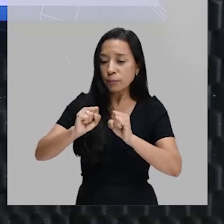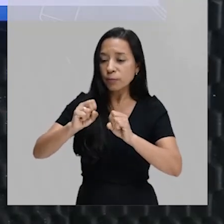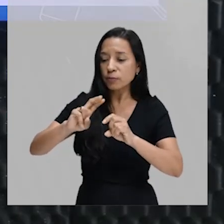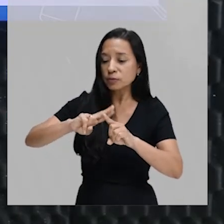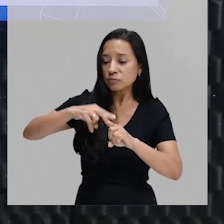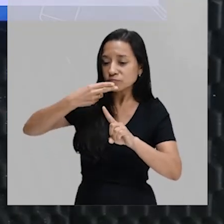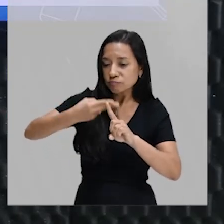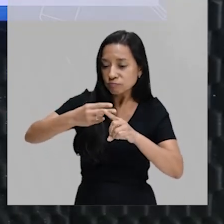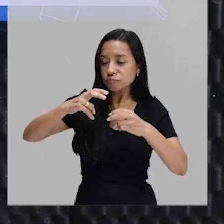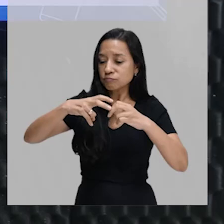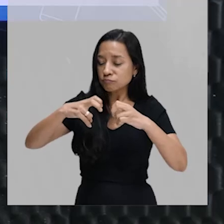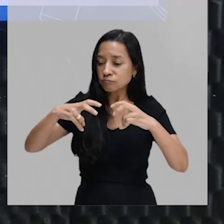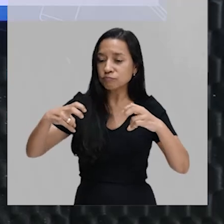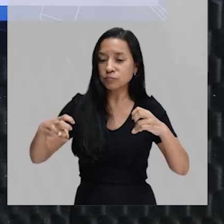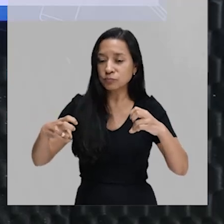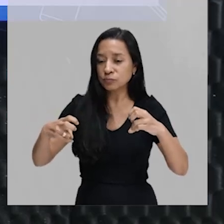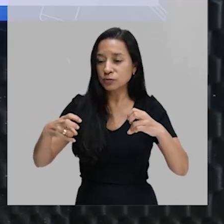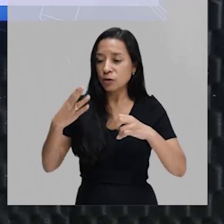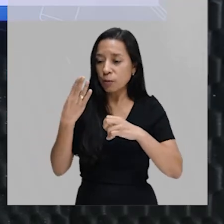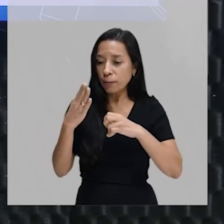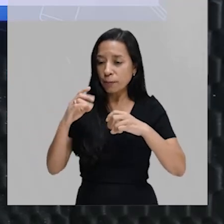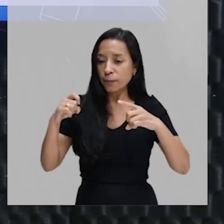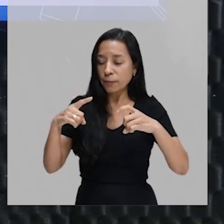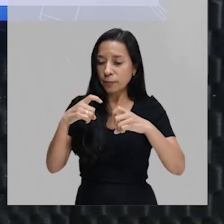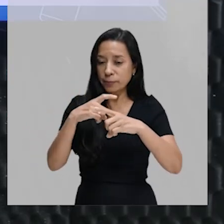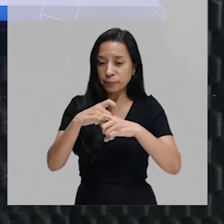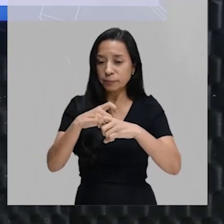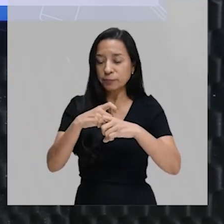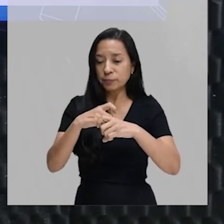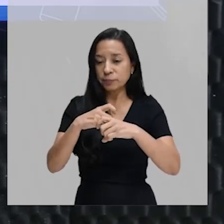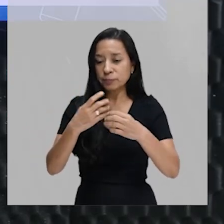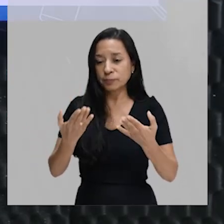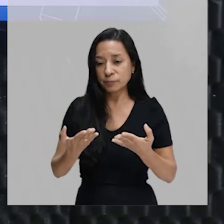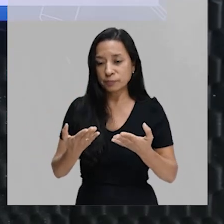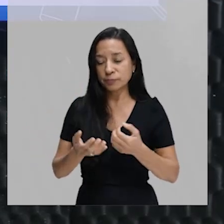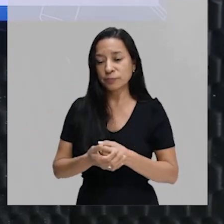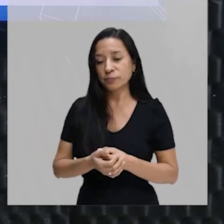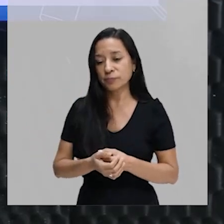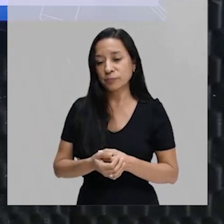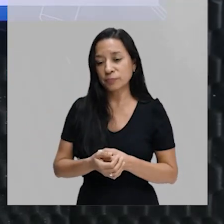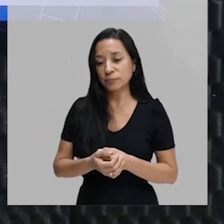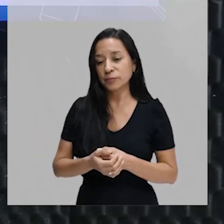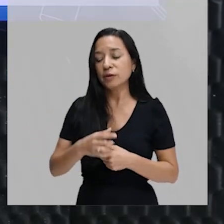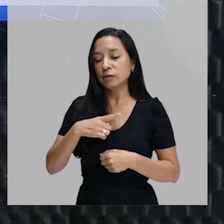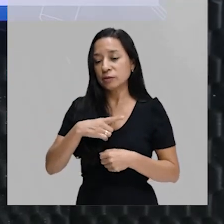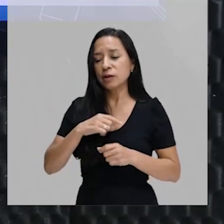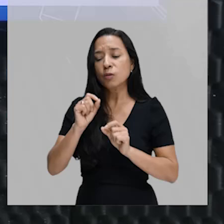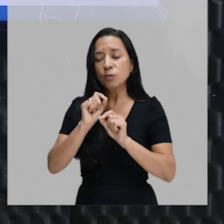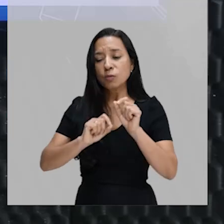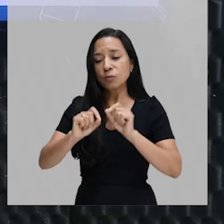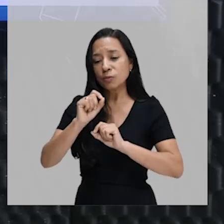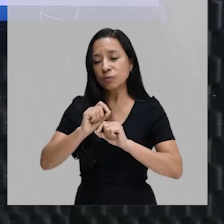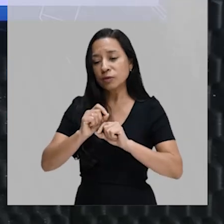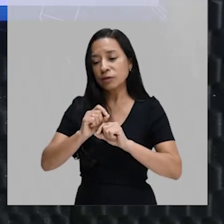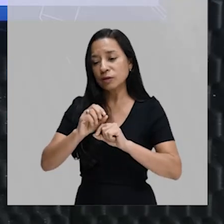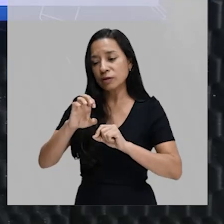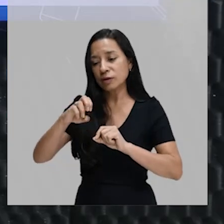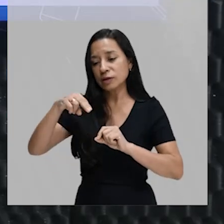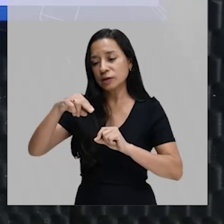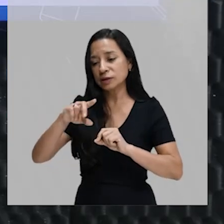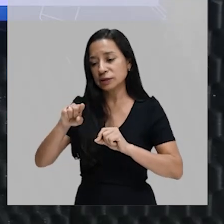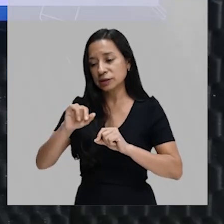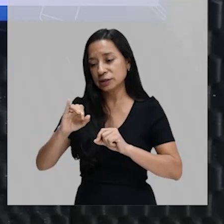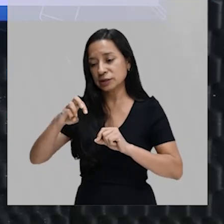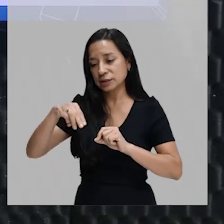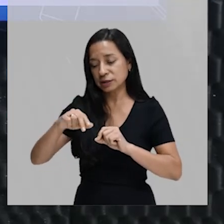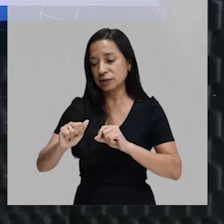reproduzir. E essa bactéria, no caso dela, felizmente, ela vai ter o quê? Ela vai ter uma enzima que vai